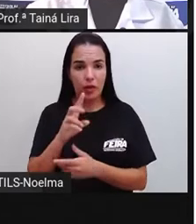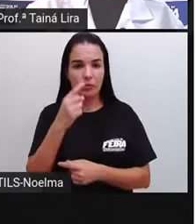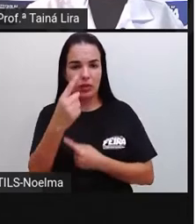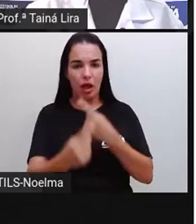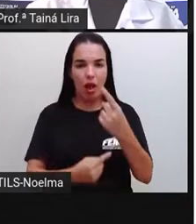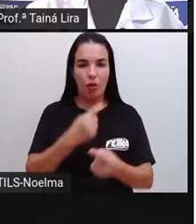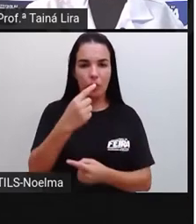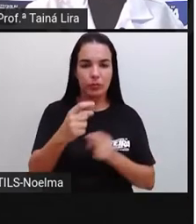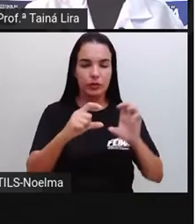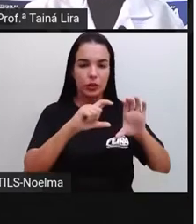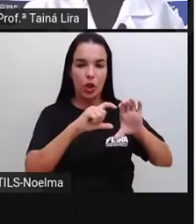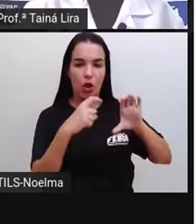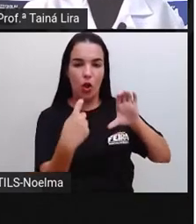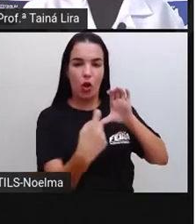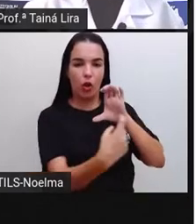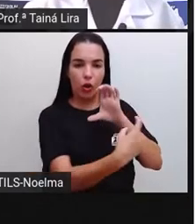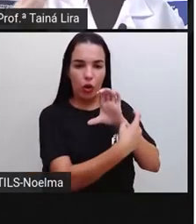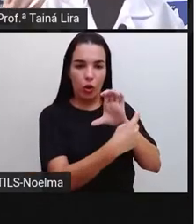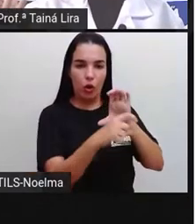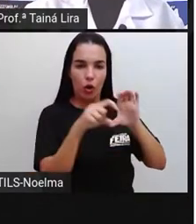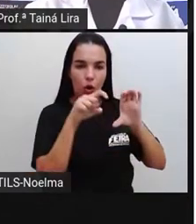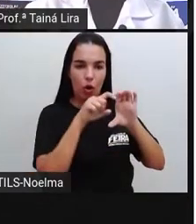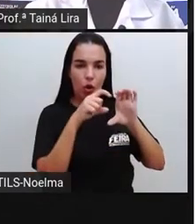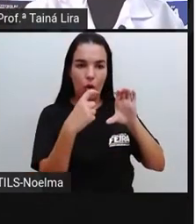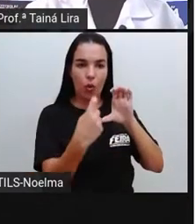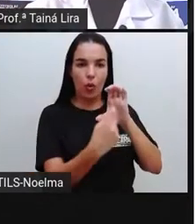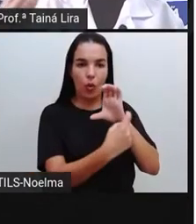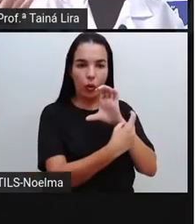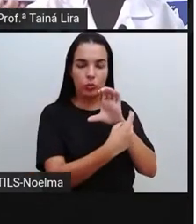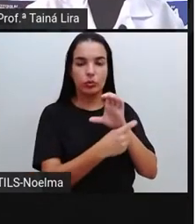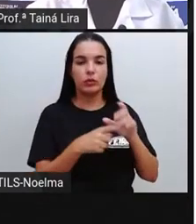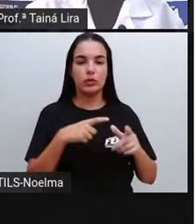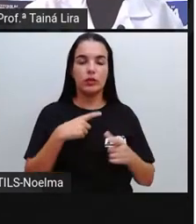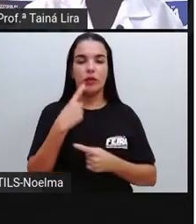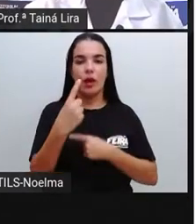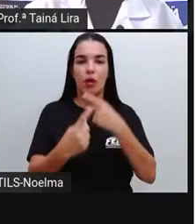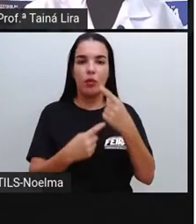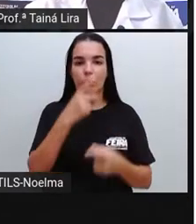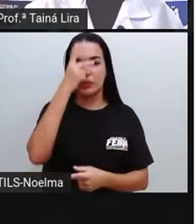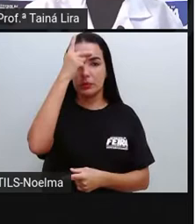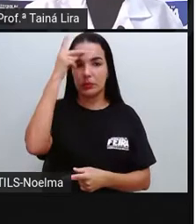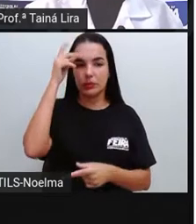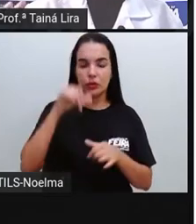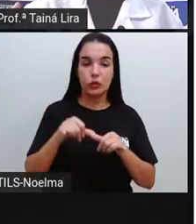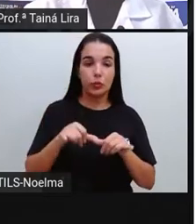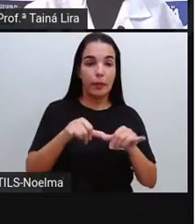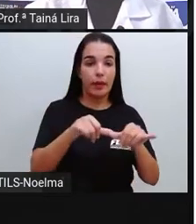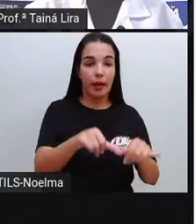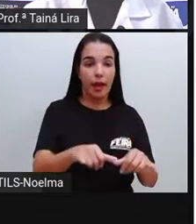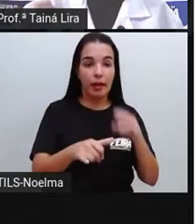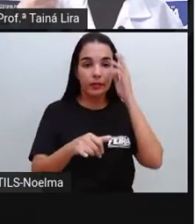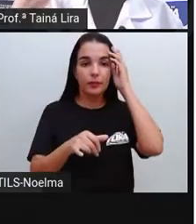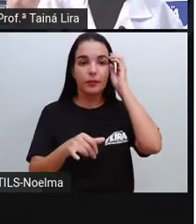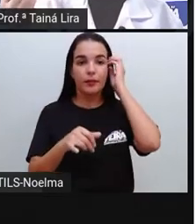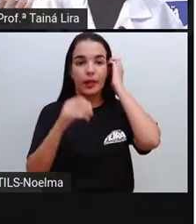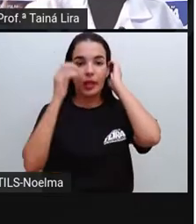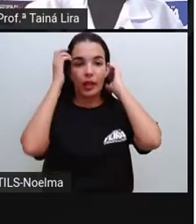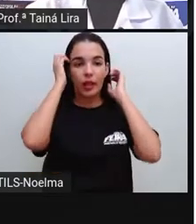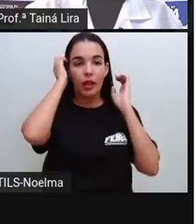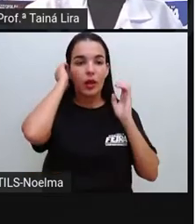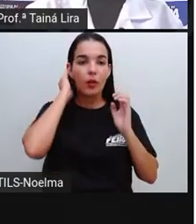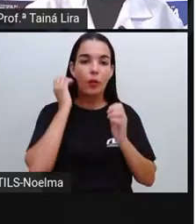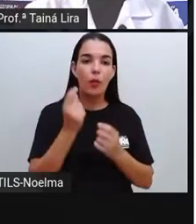composições, né? Algumas situações das pessoas que foram ali ao supermercado, quanto foi que elas